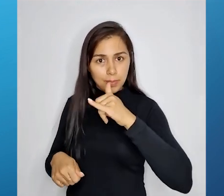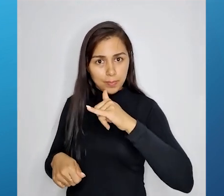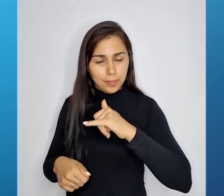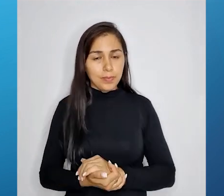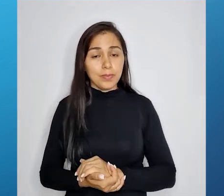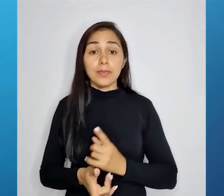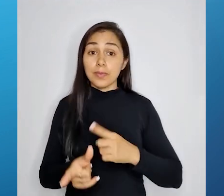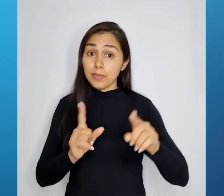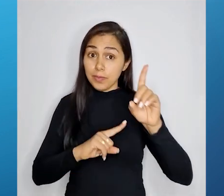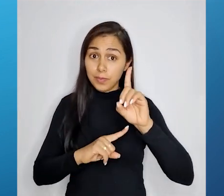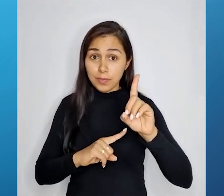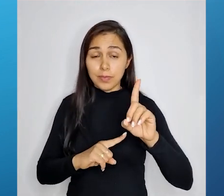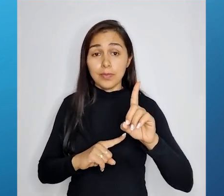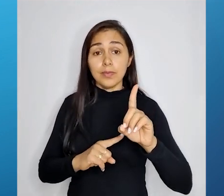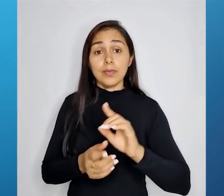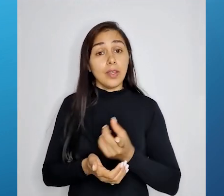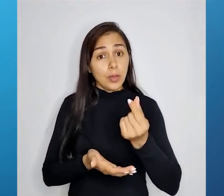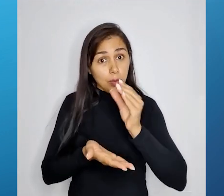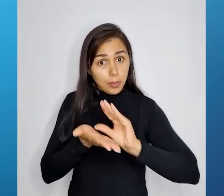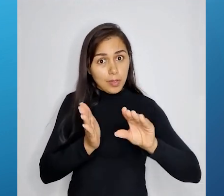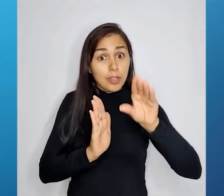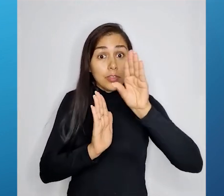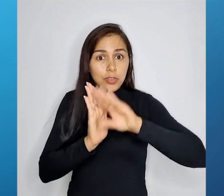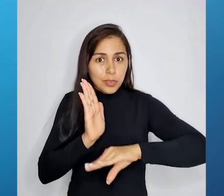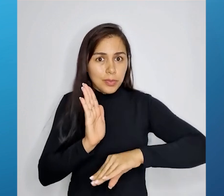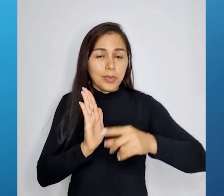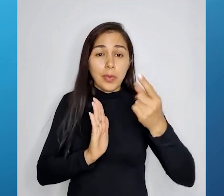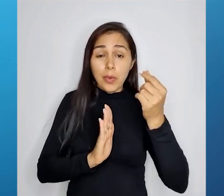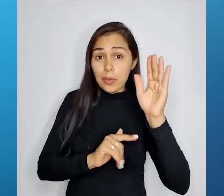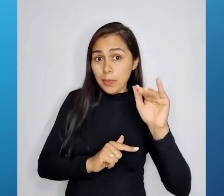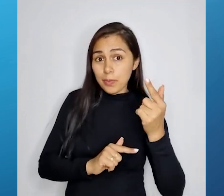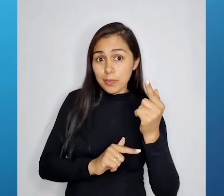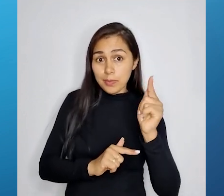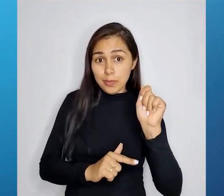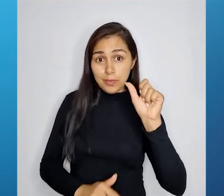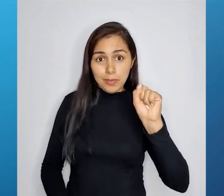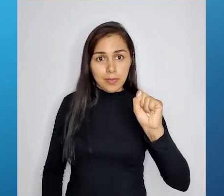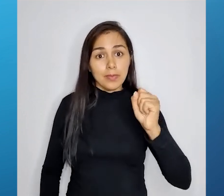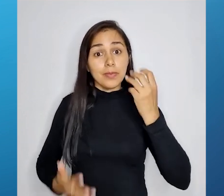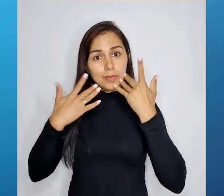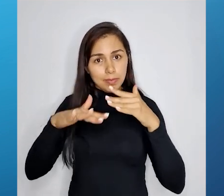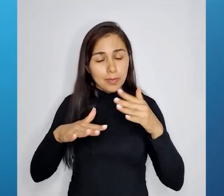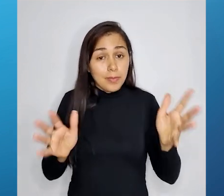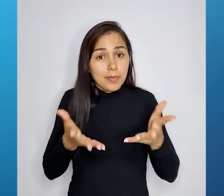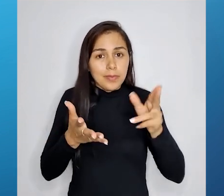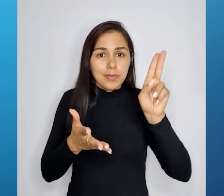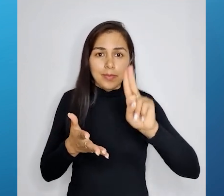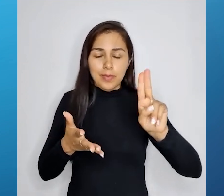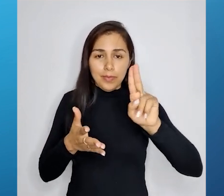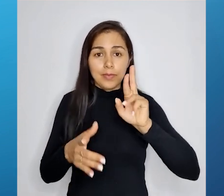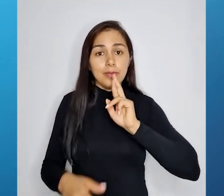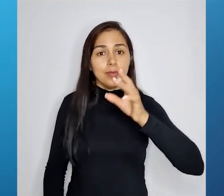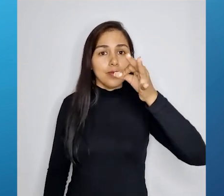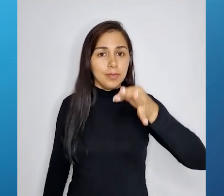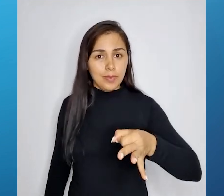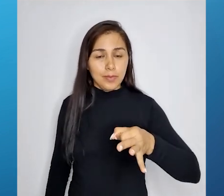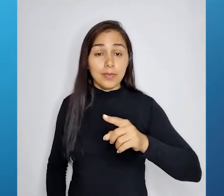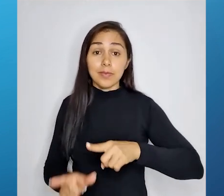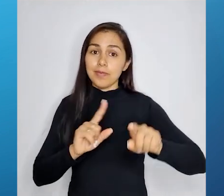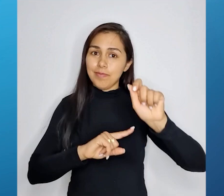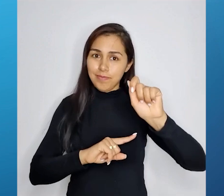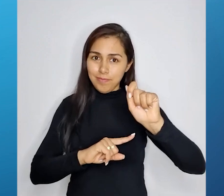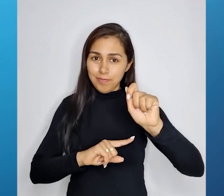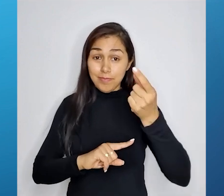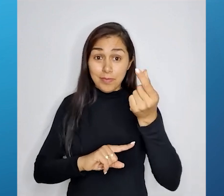D. Subsidiando o preço do gás natural para incentivar o seu uso? Qual é a nossa resposta? Letra A.